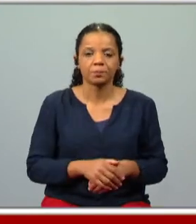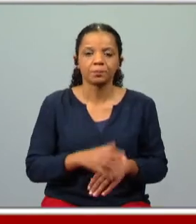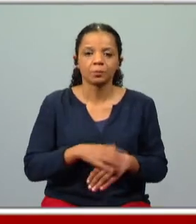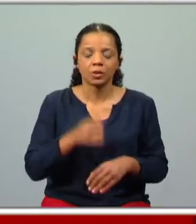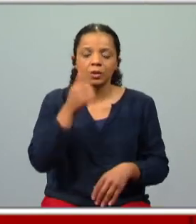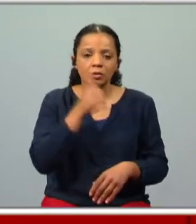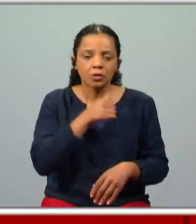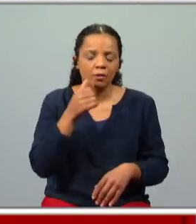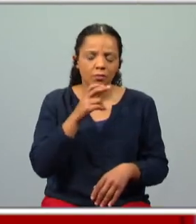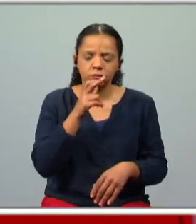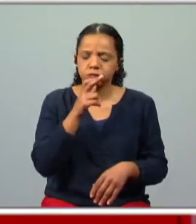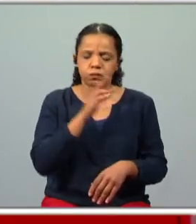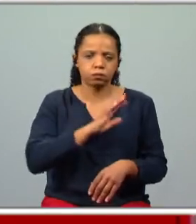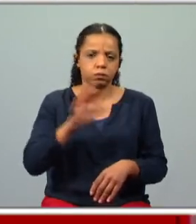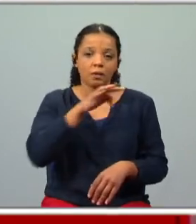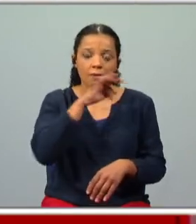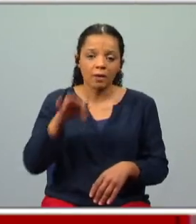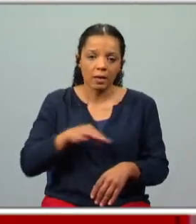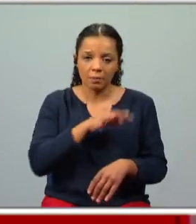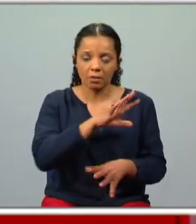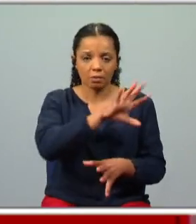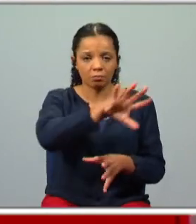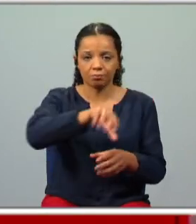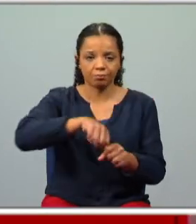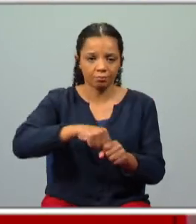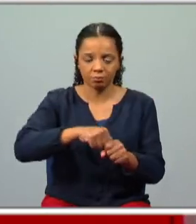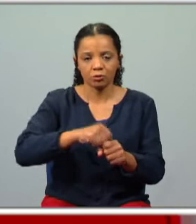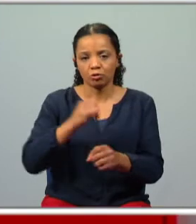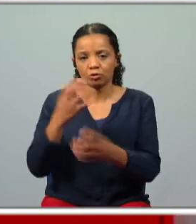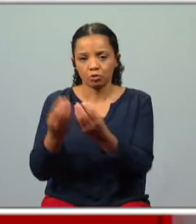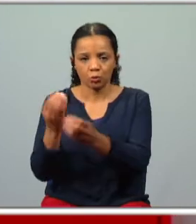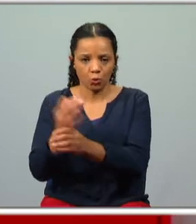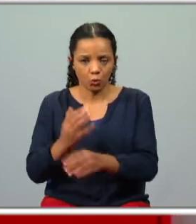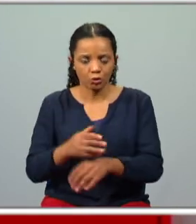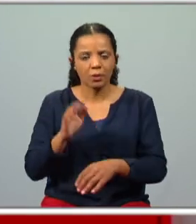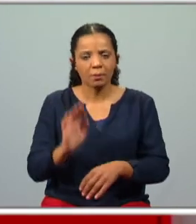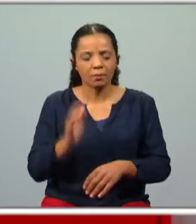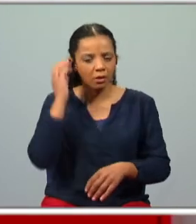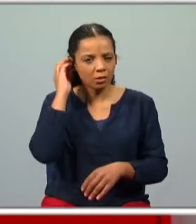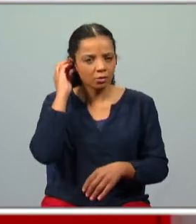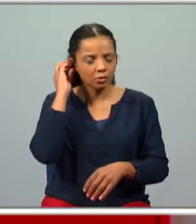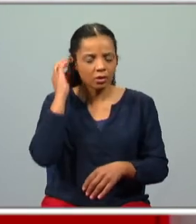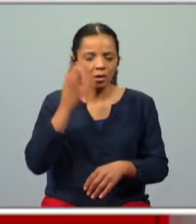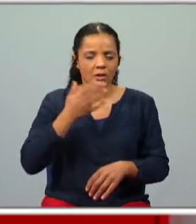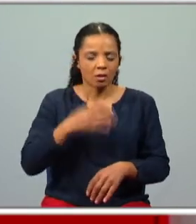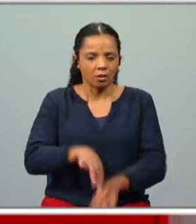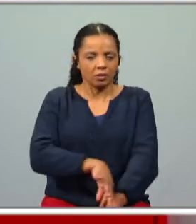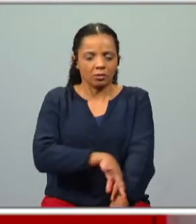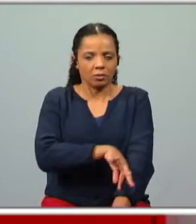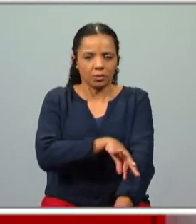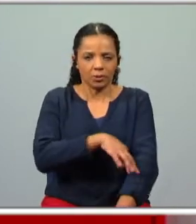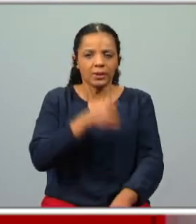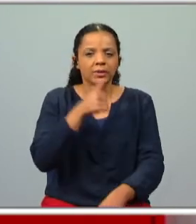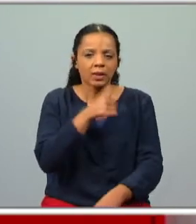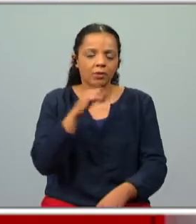um sofrimento atroz foi uma família dizimada com outros eventualmente mas foi muito impressionante ver o sacrifício